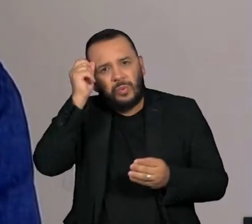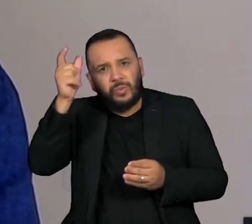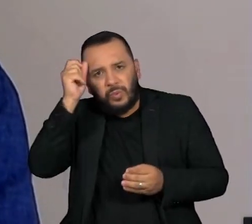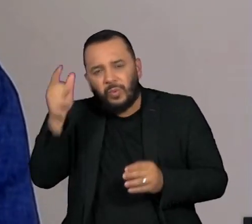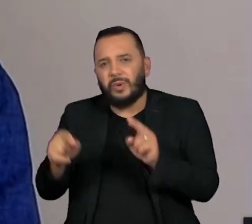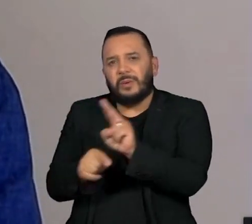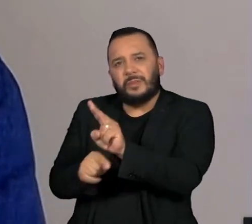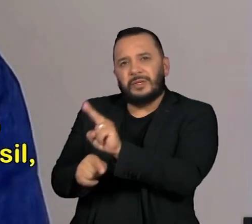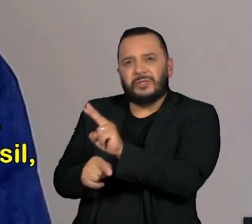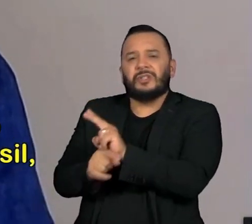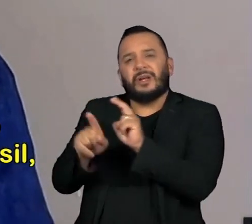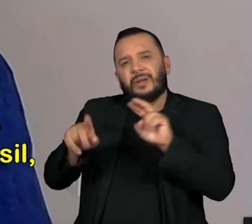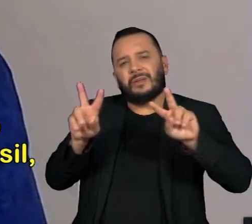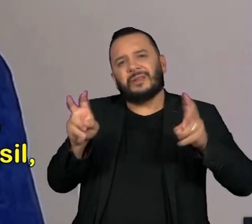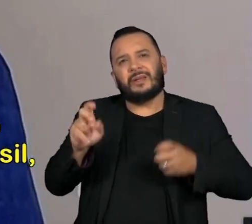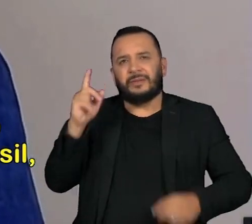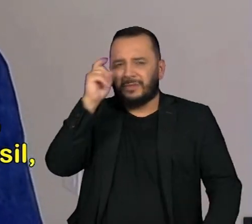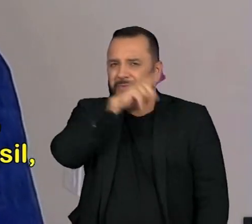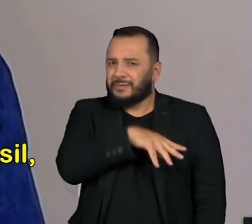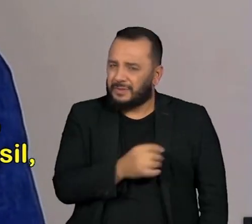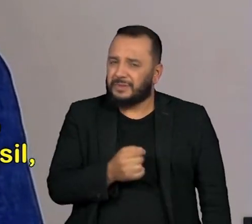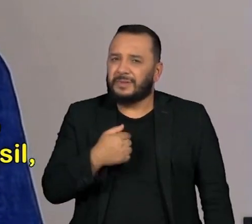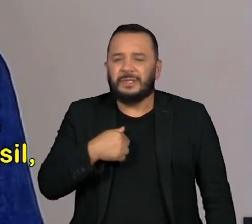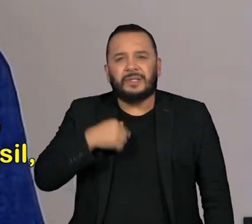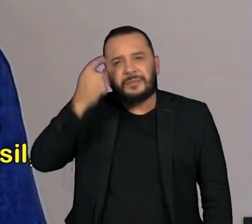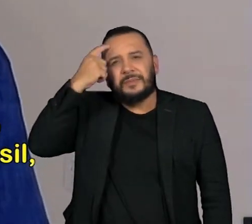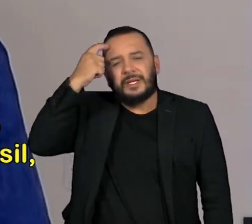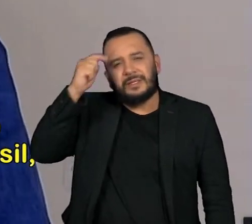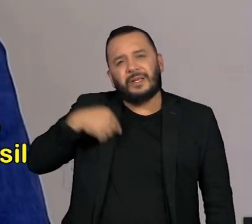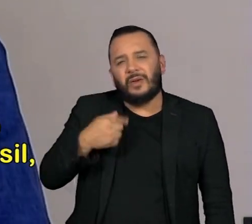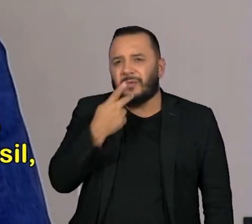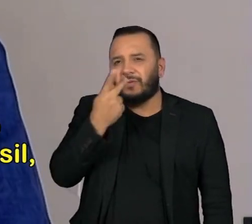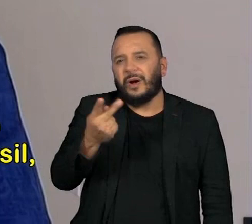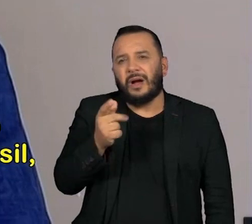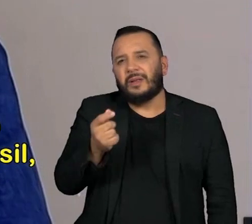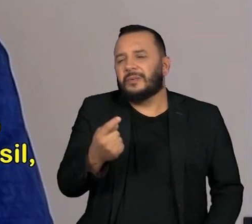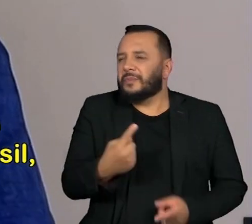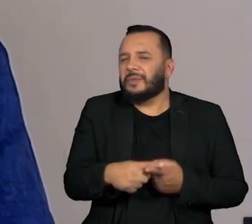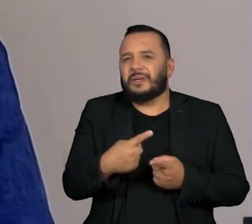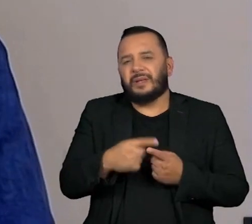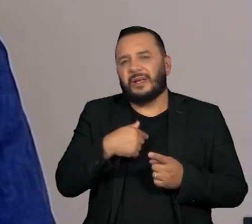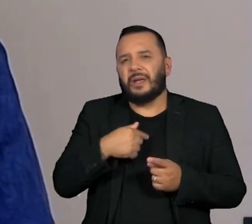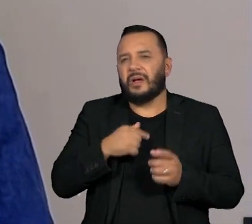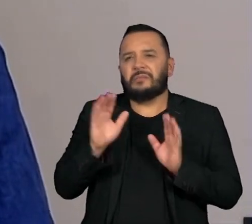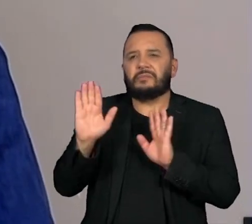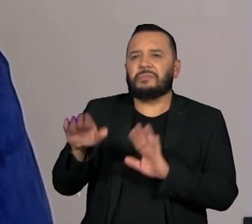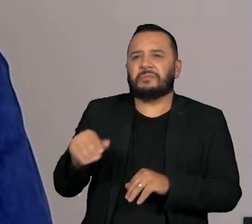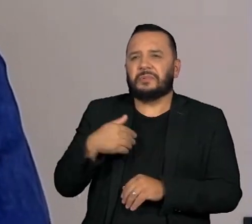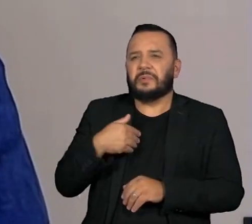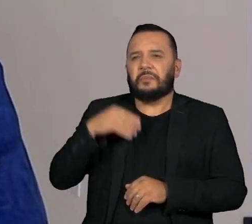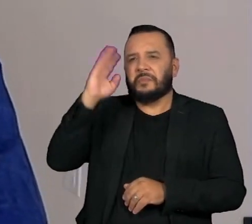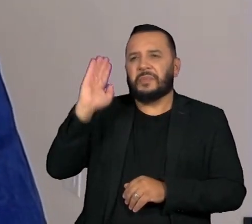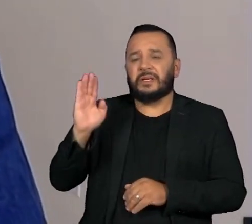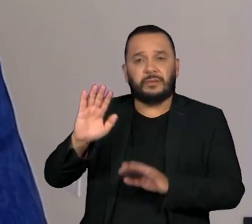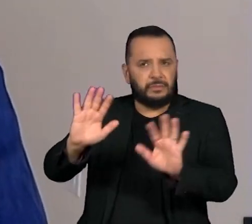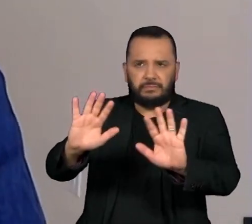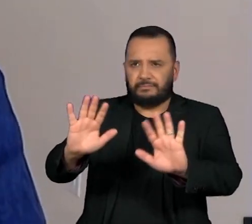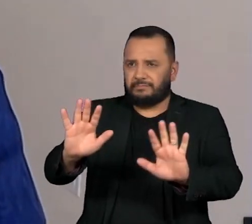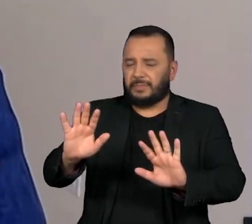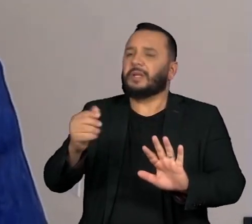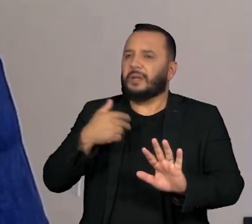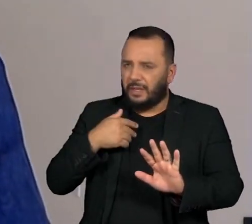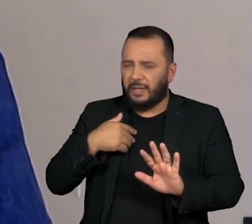muito difícil. Depois que você creia que eu digo isso porque eu não me importo o que acontece no Brasil, me parece que é um prejuício que não